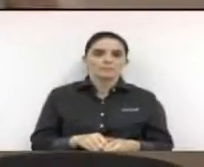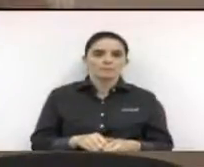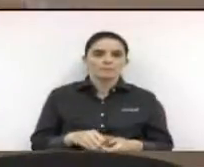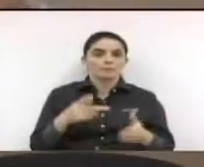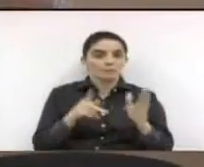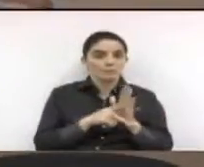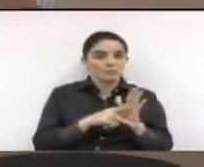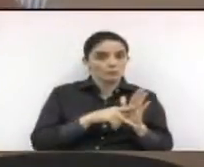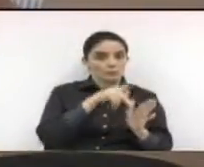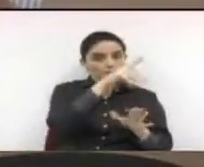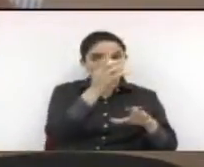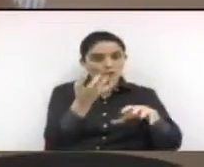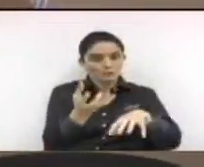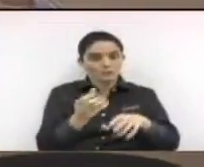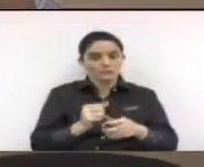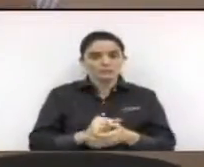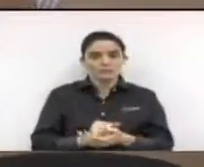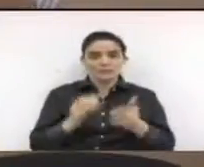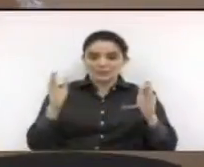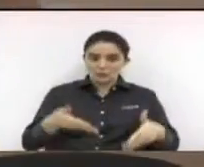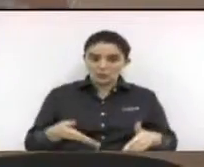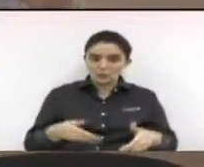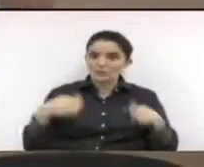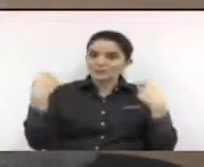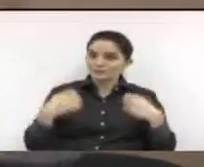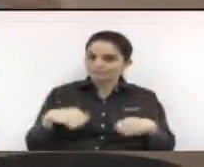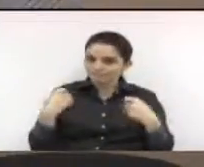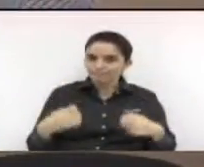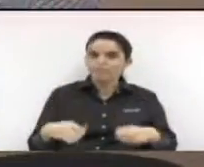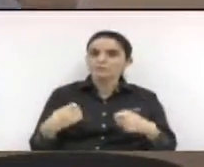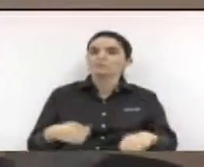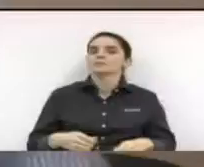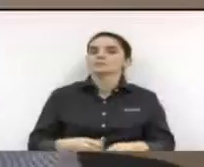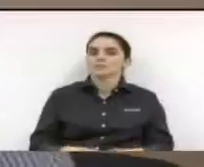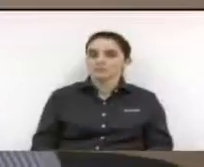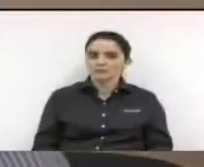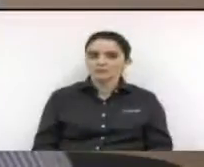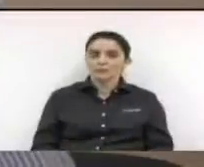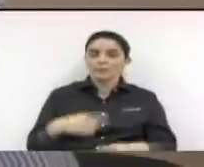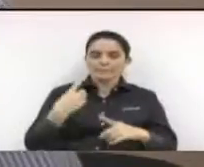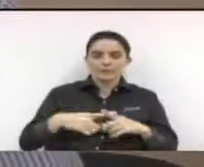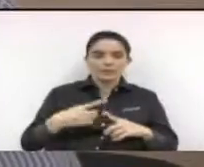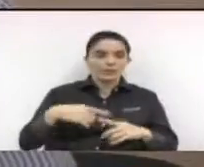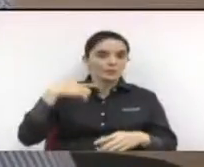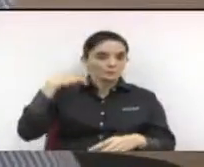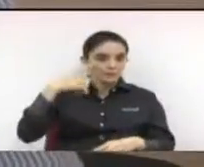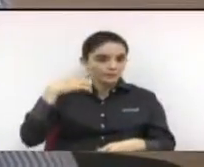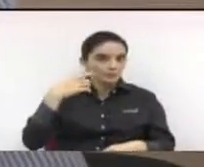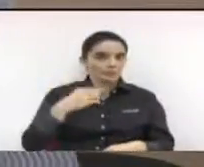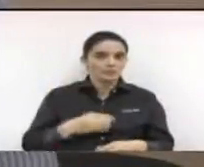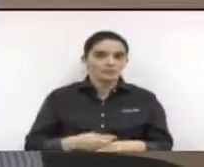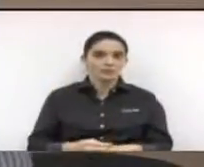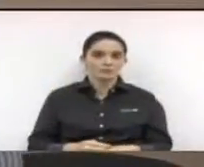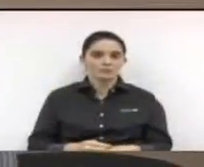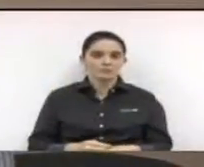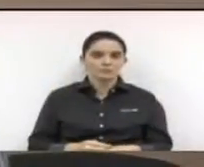deputados e agora faz falta, faz falta, porque são essas pessoas que podem cobrar lá em cima. Então que nós estejamos sempre